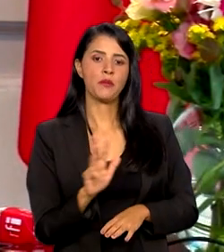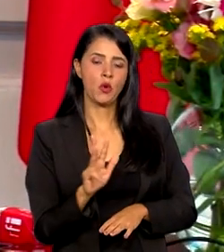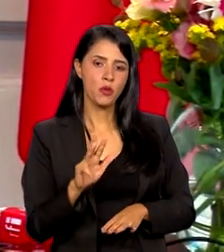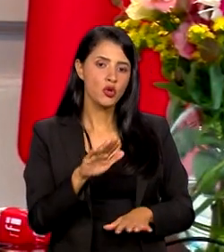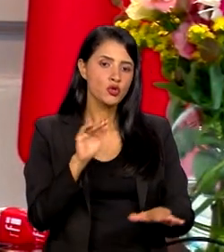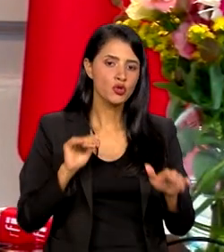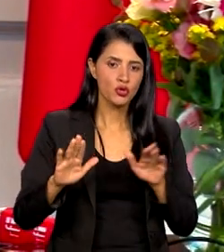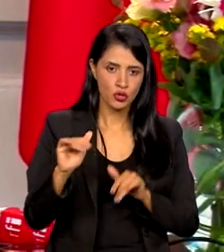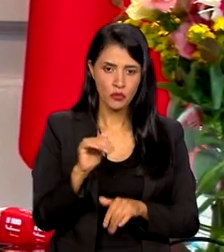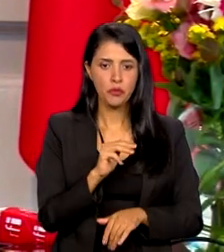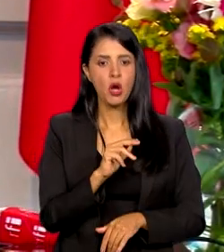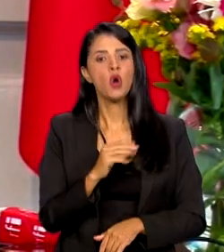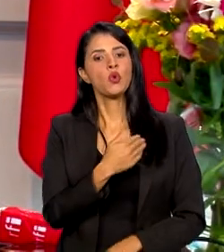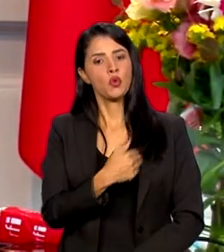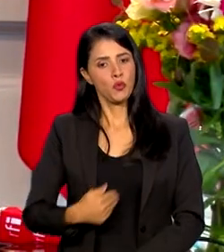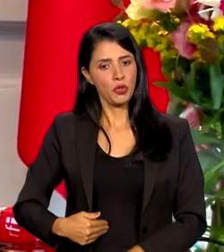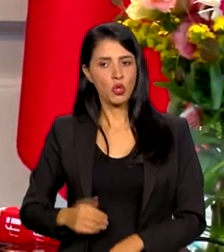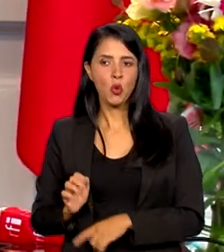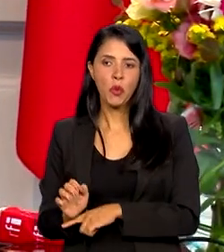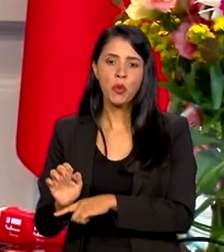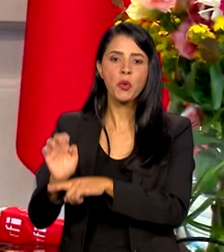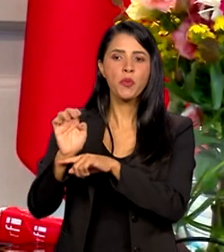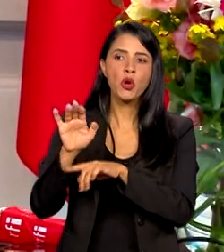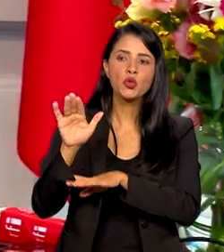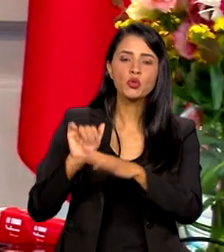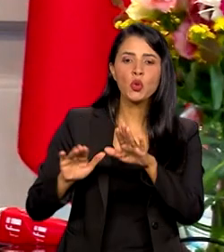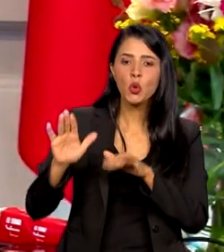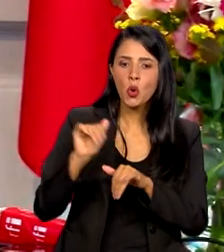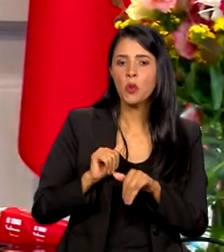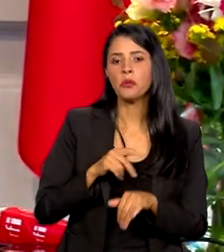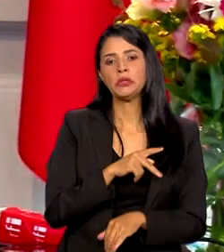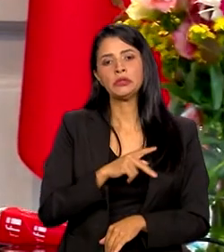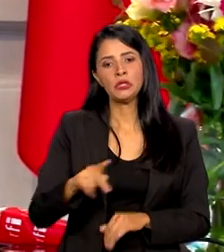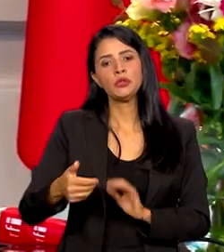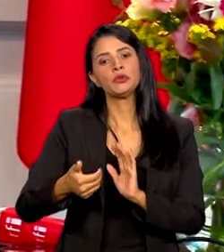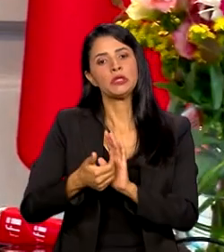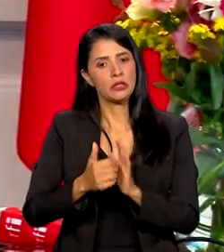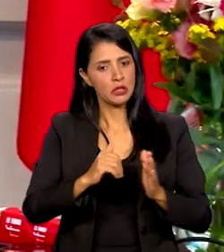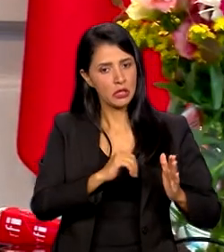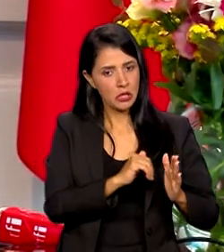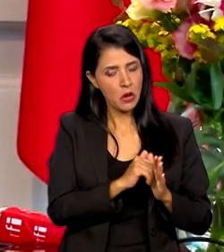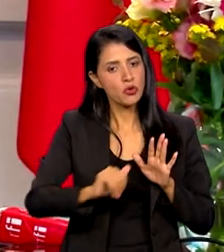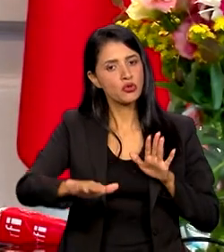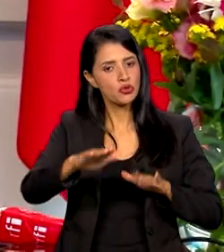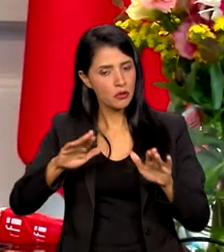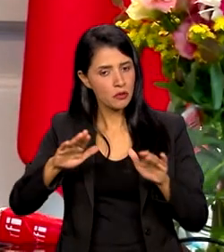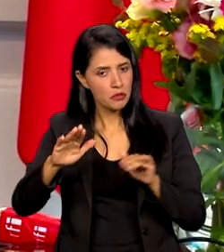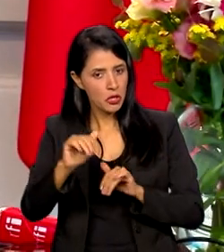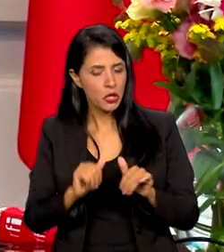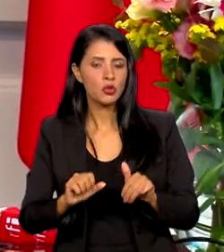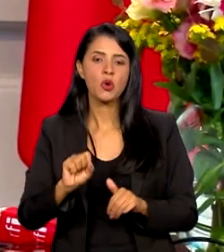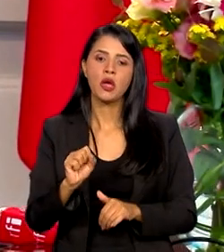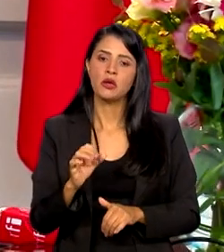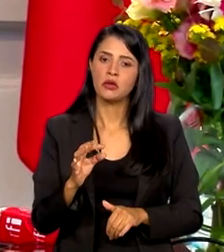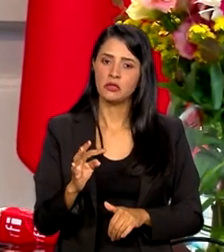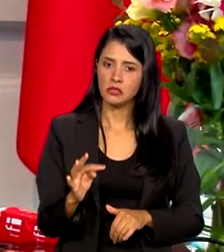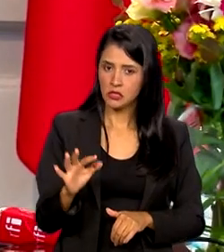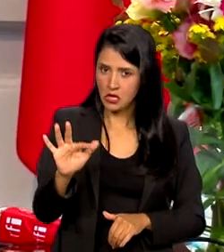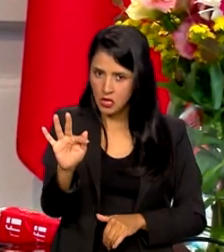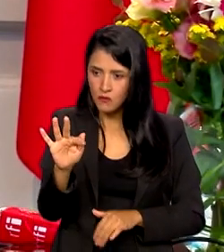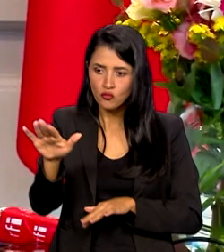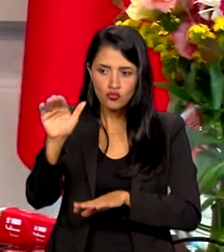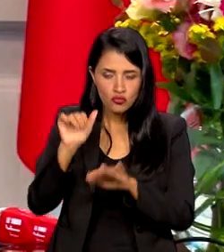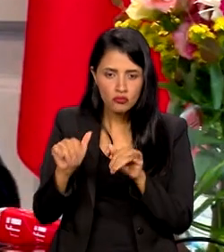todos os governadores dos estados, os poderes, presidente do Senado, o presidente da Câmara, o presidente do Supremo Tribunal Federal. Porque